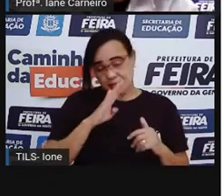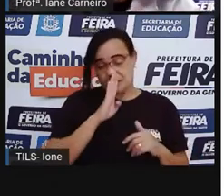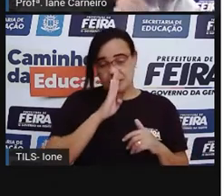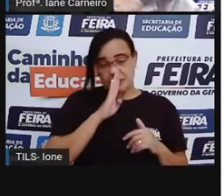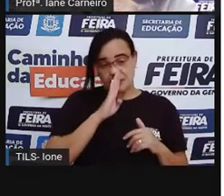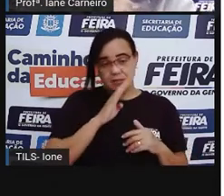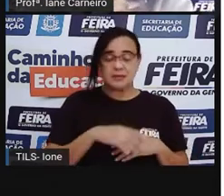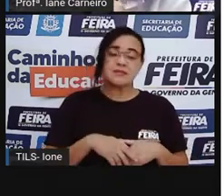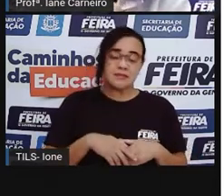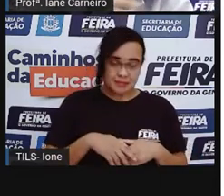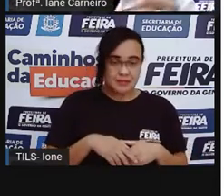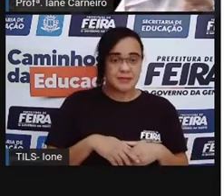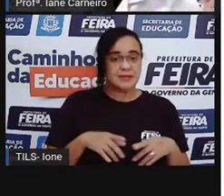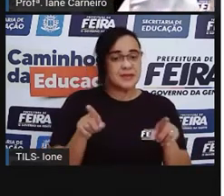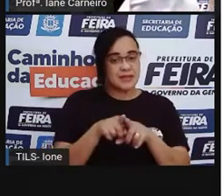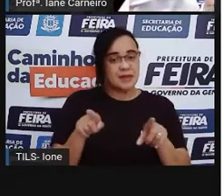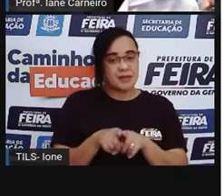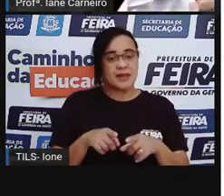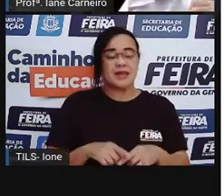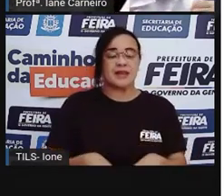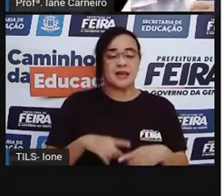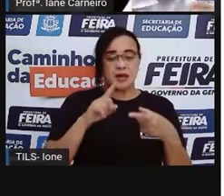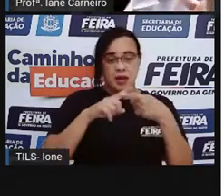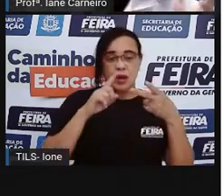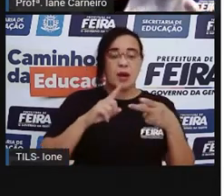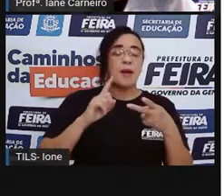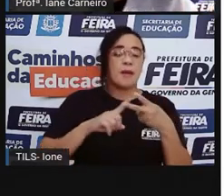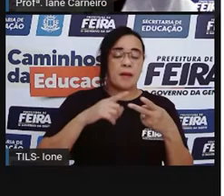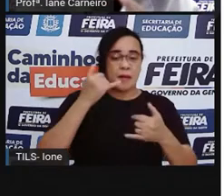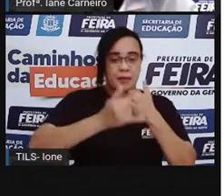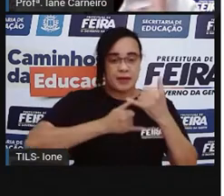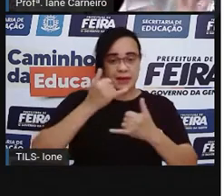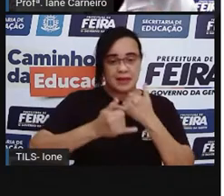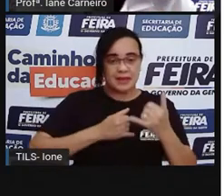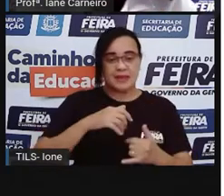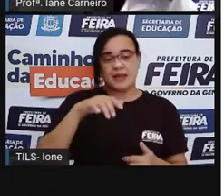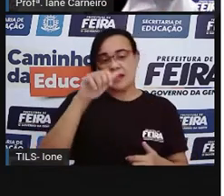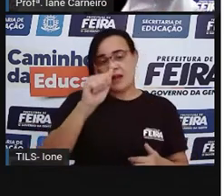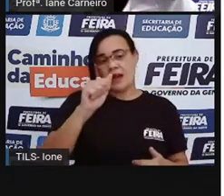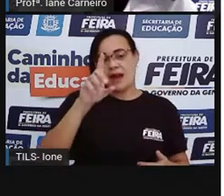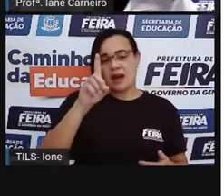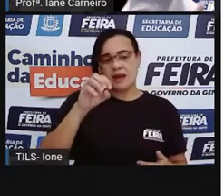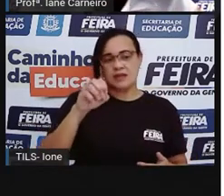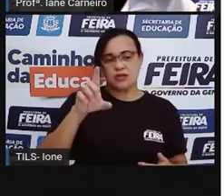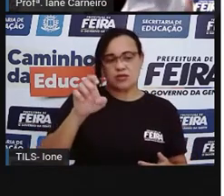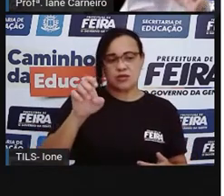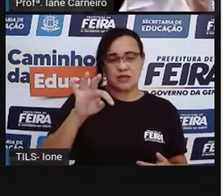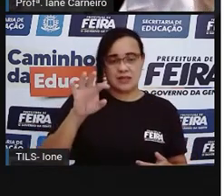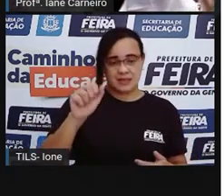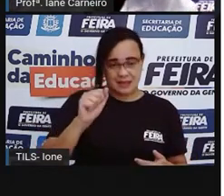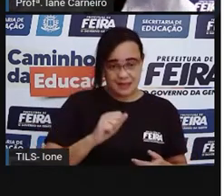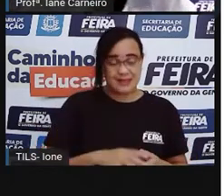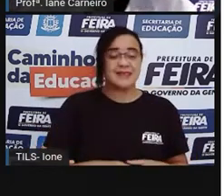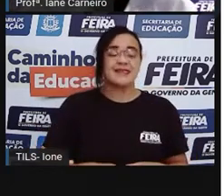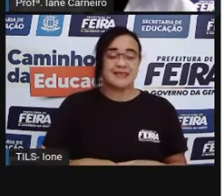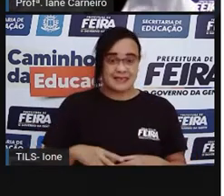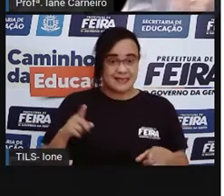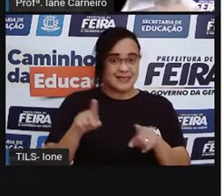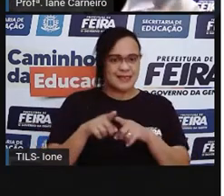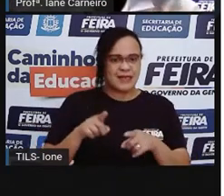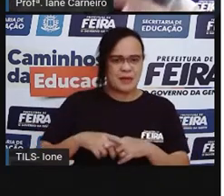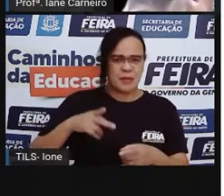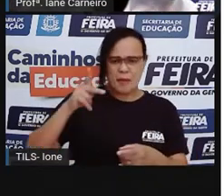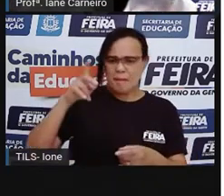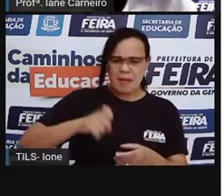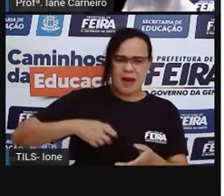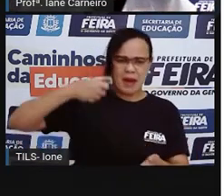De... Adoleta, né? Tem uma que é do pisapé. Esse pisapé lá na escola tinha uma fama. E os